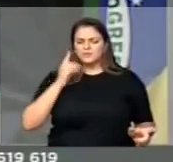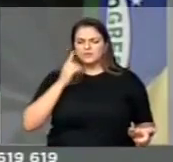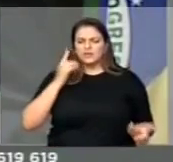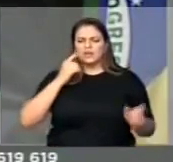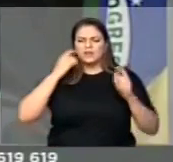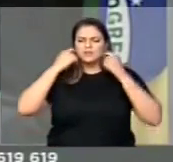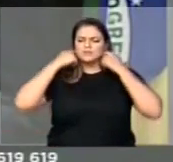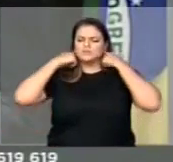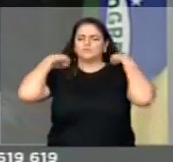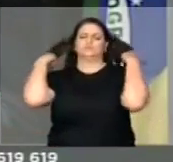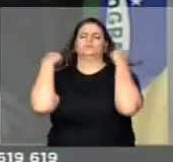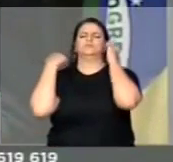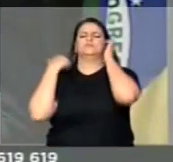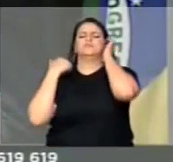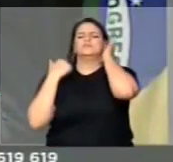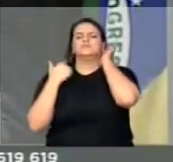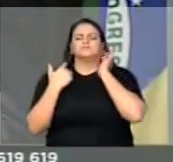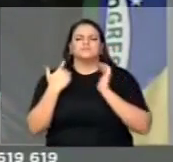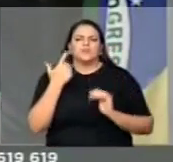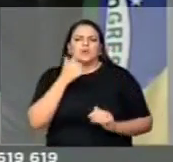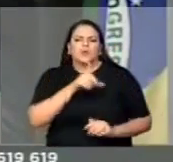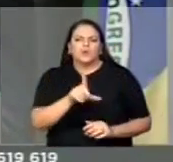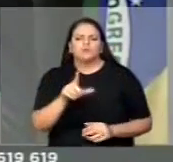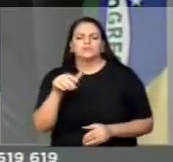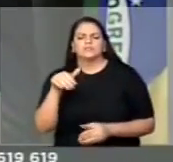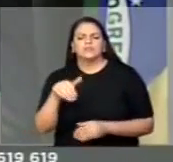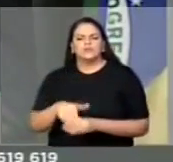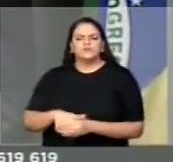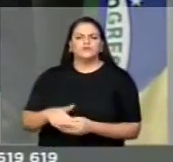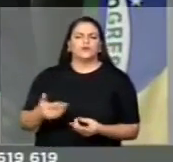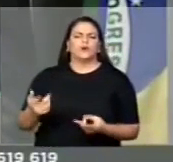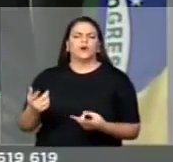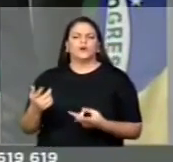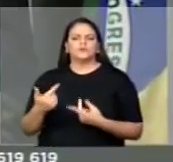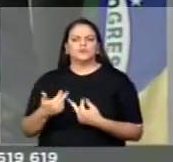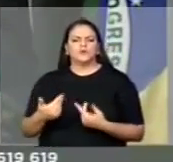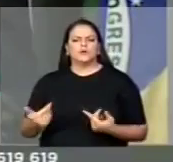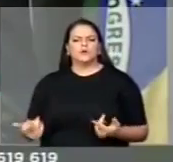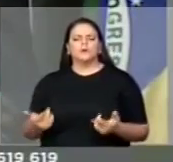parlamentar, que vem pelo voto do povo da sua cidade, da sua região,